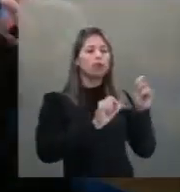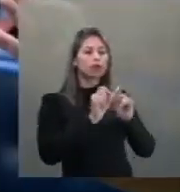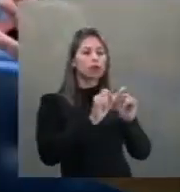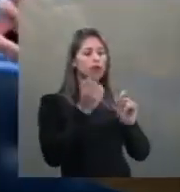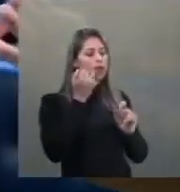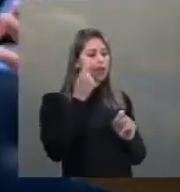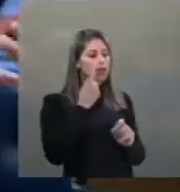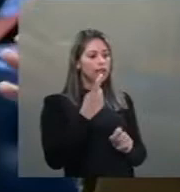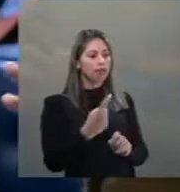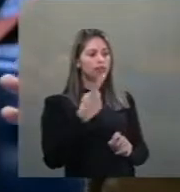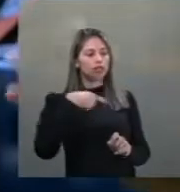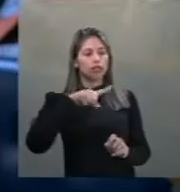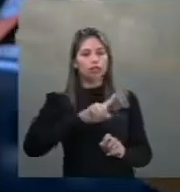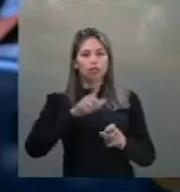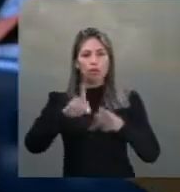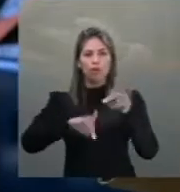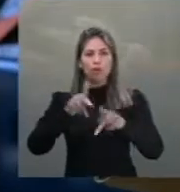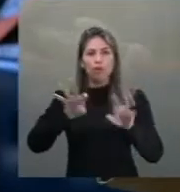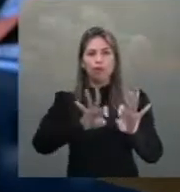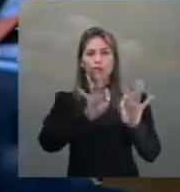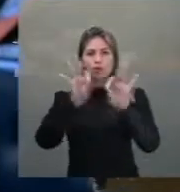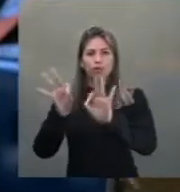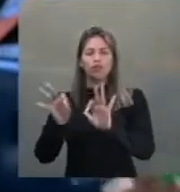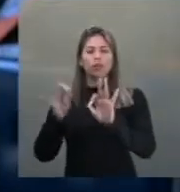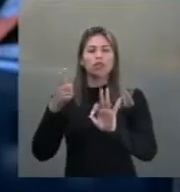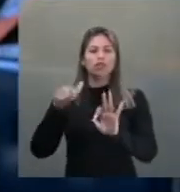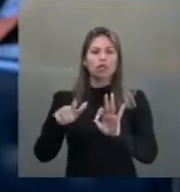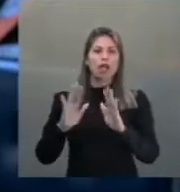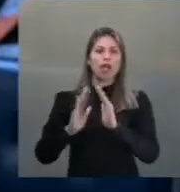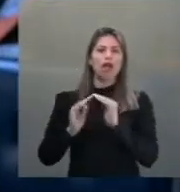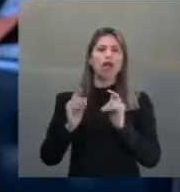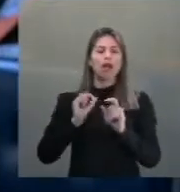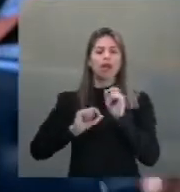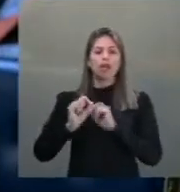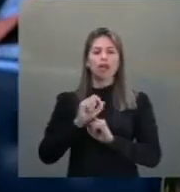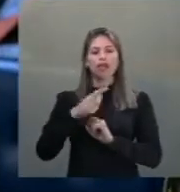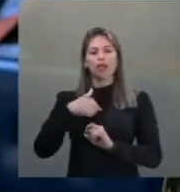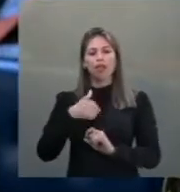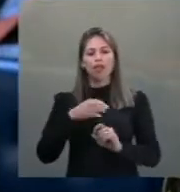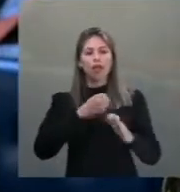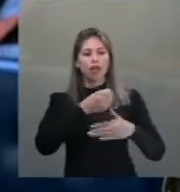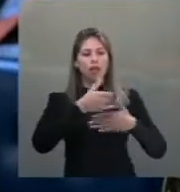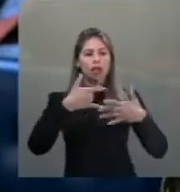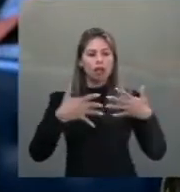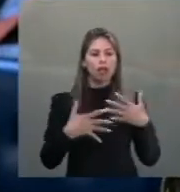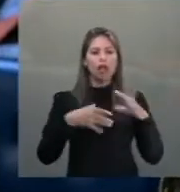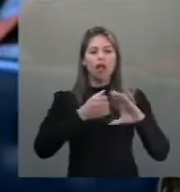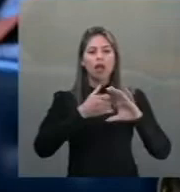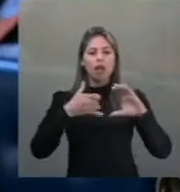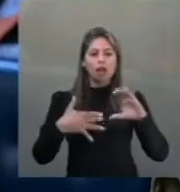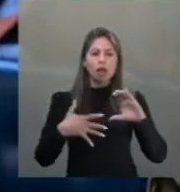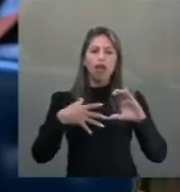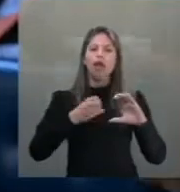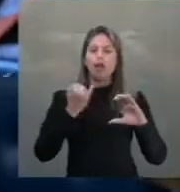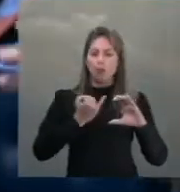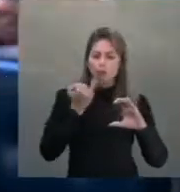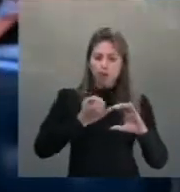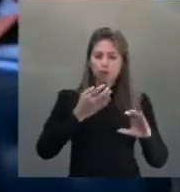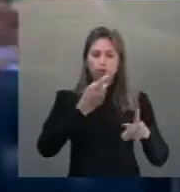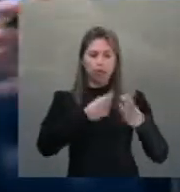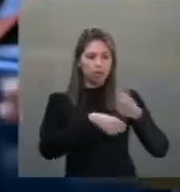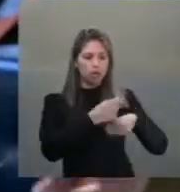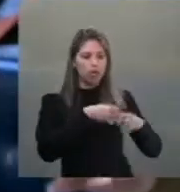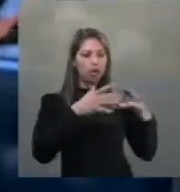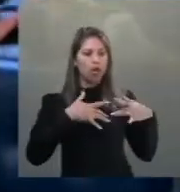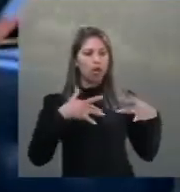assiste em casa. Um exemplo típico que eu sempre dou para caracterizar a importância da economia solidária é o que nós temos no